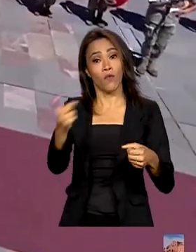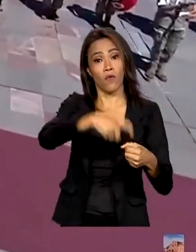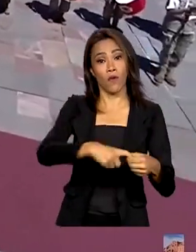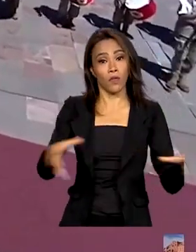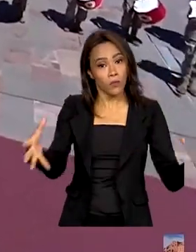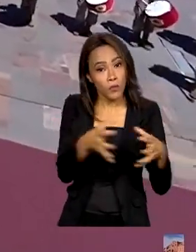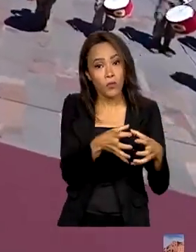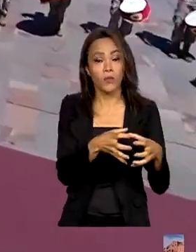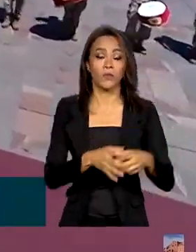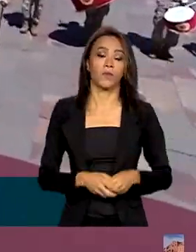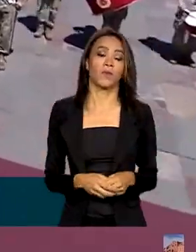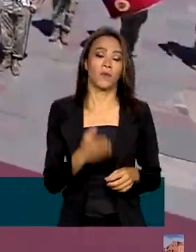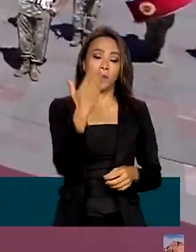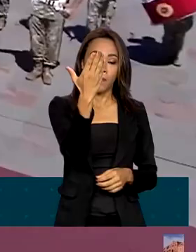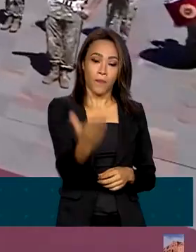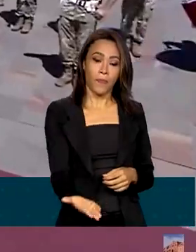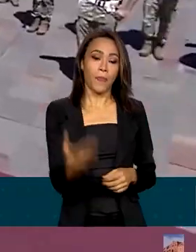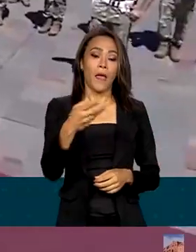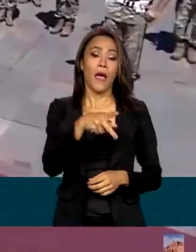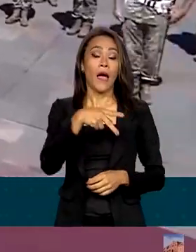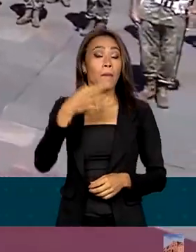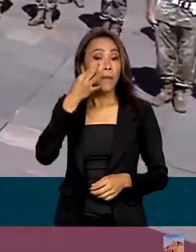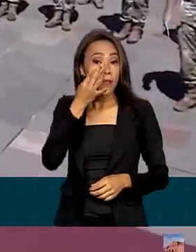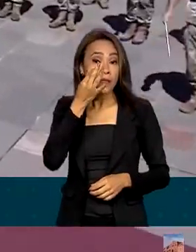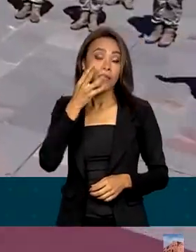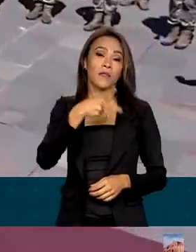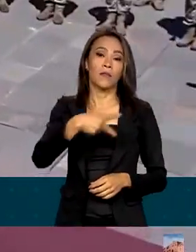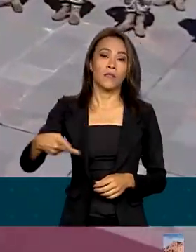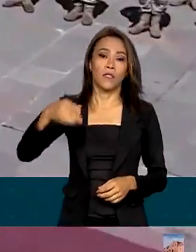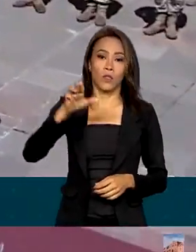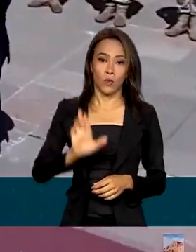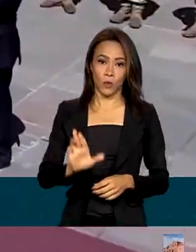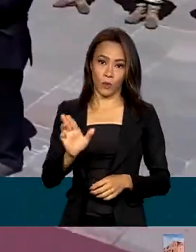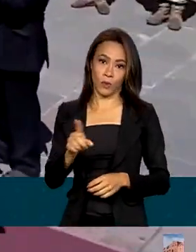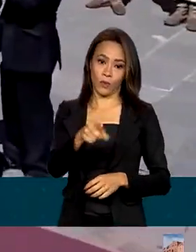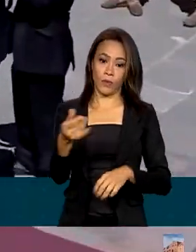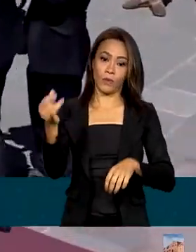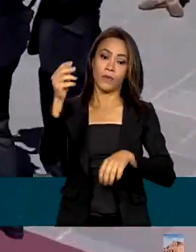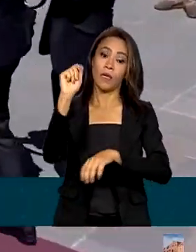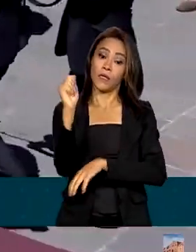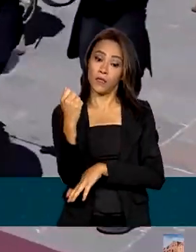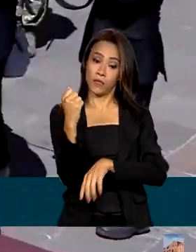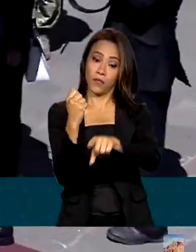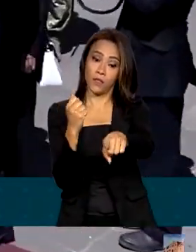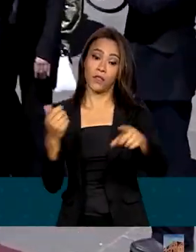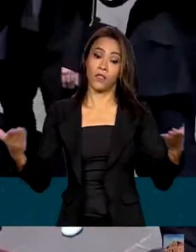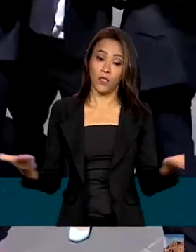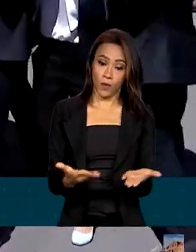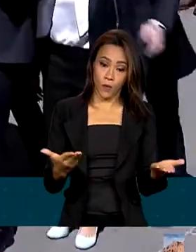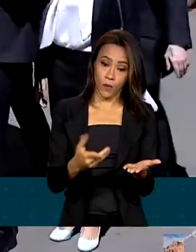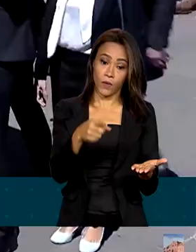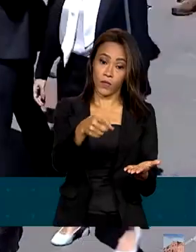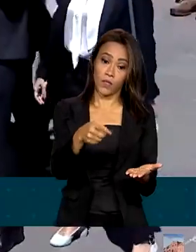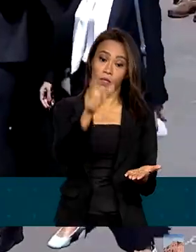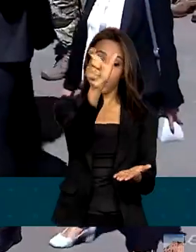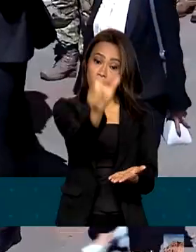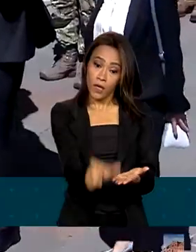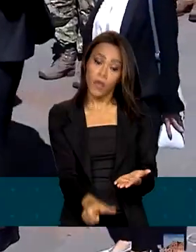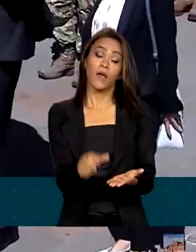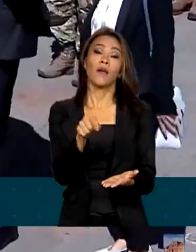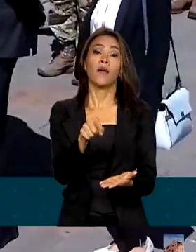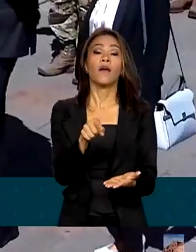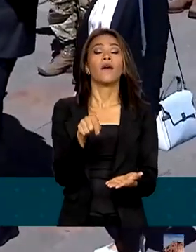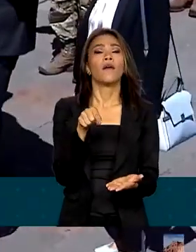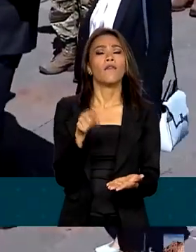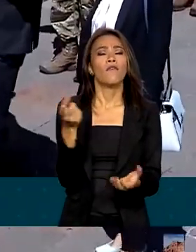A presença do presidente Lula em Buenos Aires, na Argentina, país que hoje ocupa a presidência da CELAC, marca o